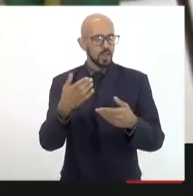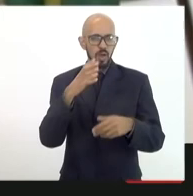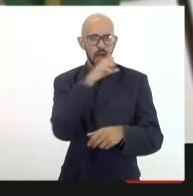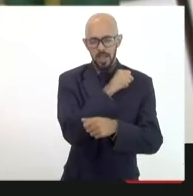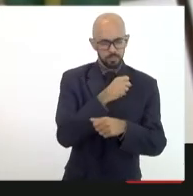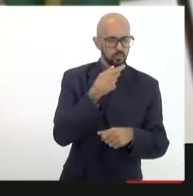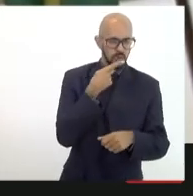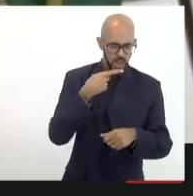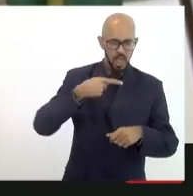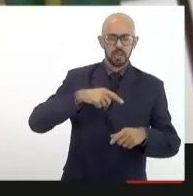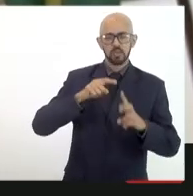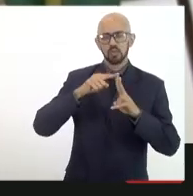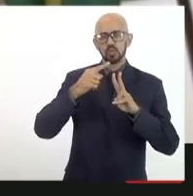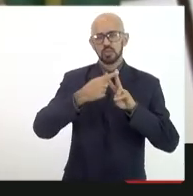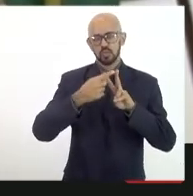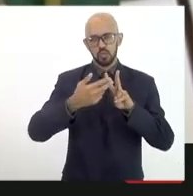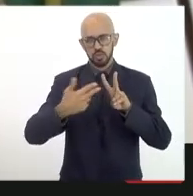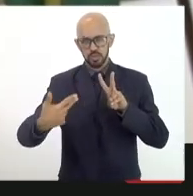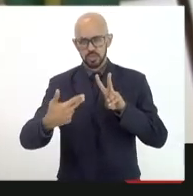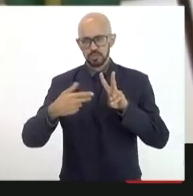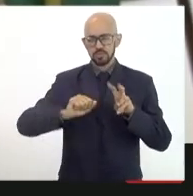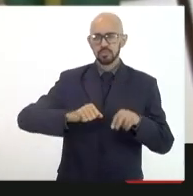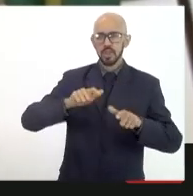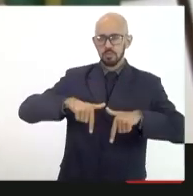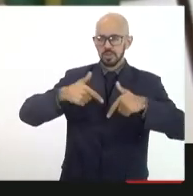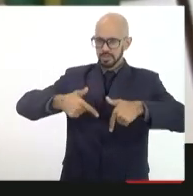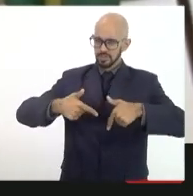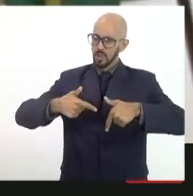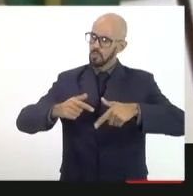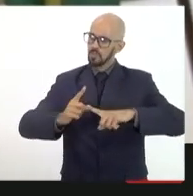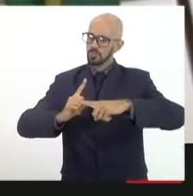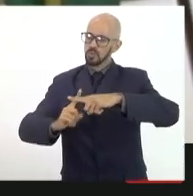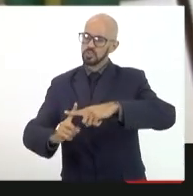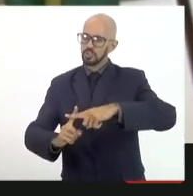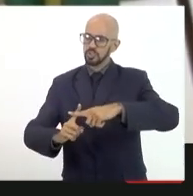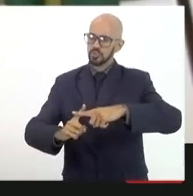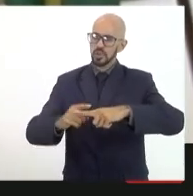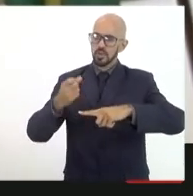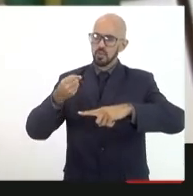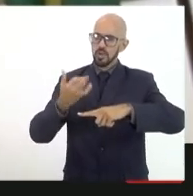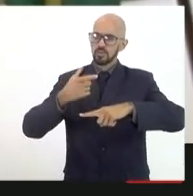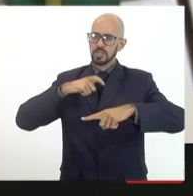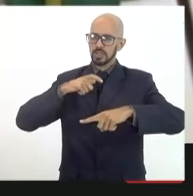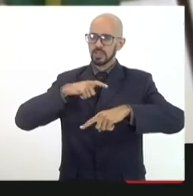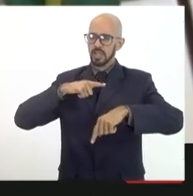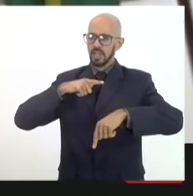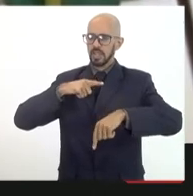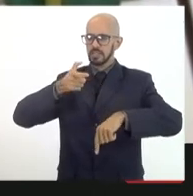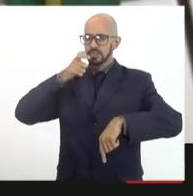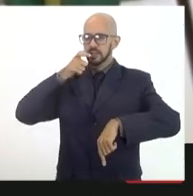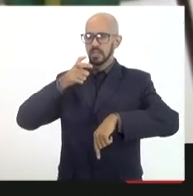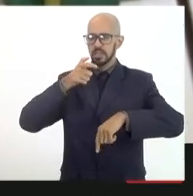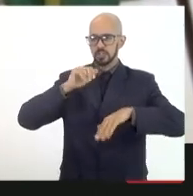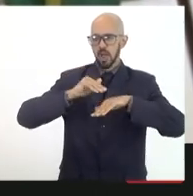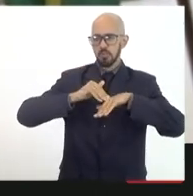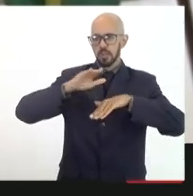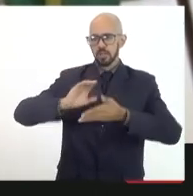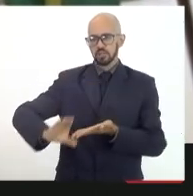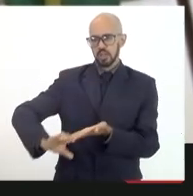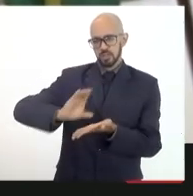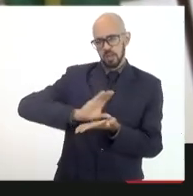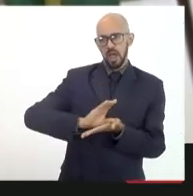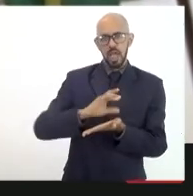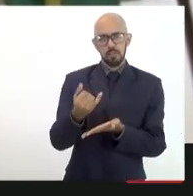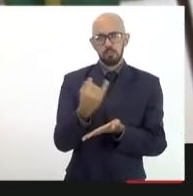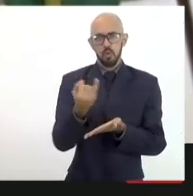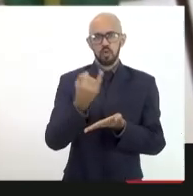eu acho que a iniciativa ela é bastante positiva quando você tem uma perspectiva de aumento de arrecadação é fundamental que você reserve